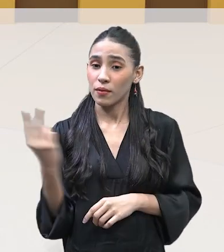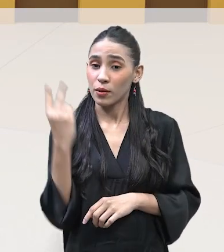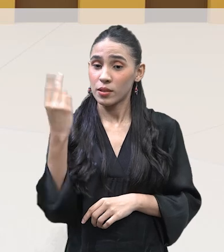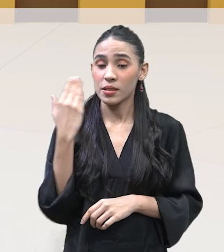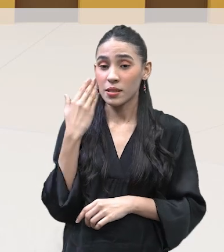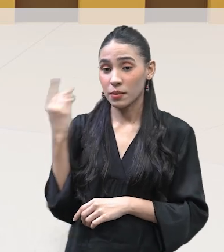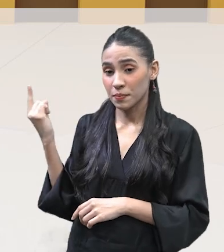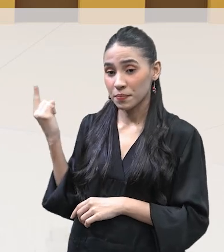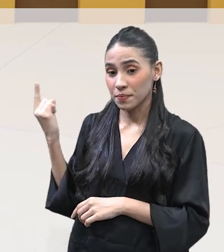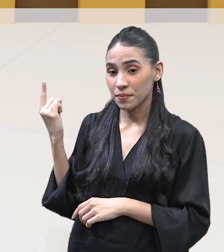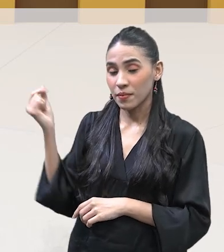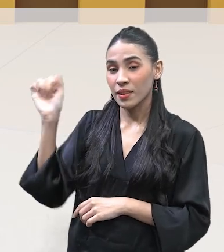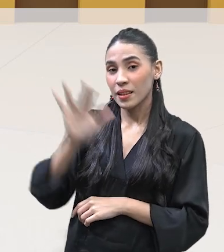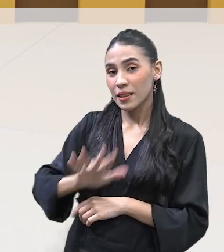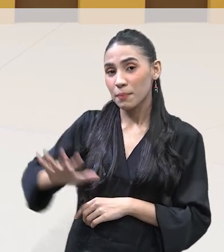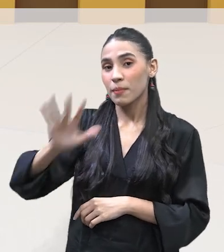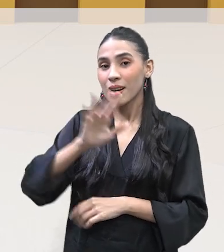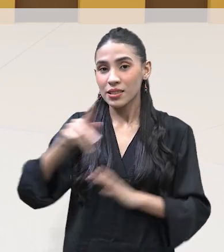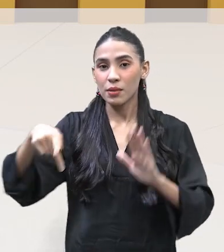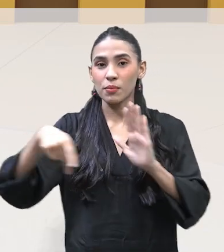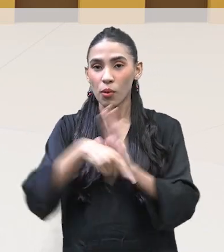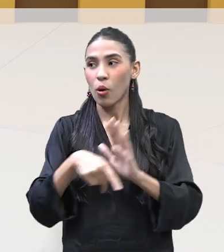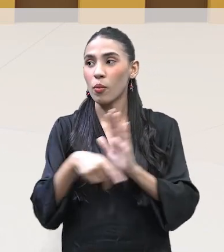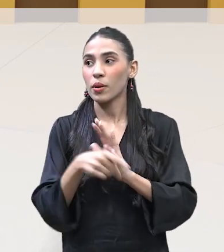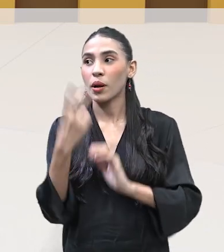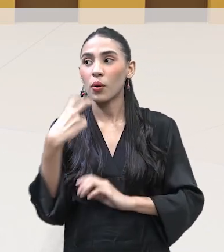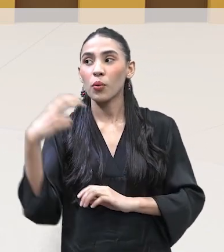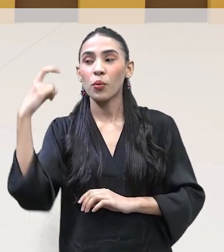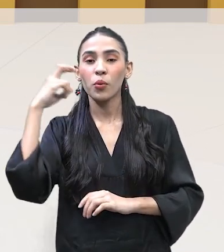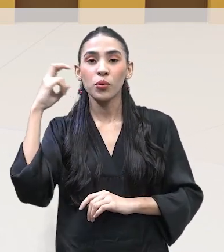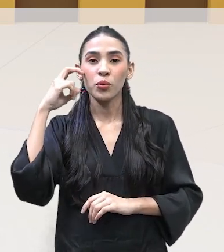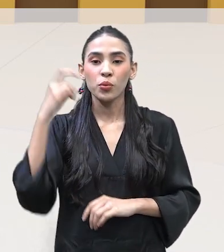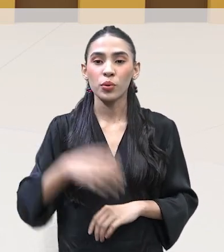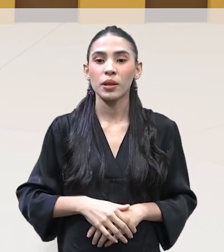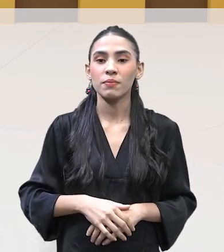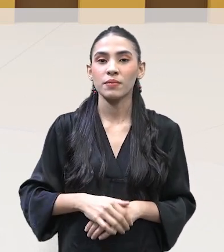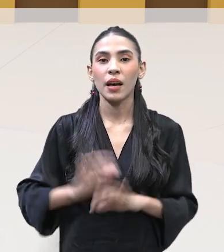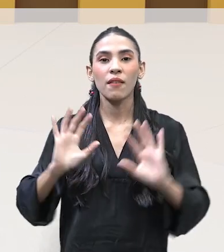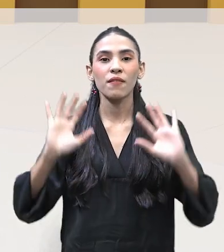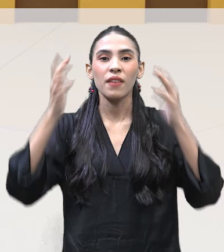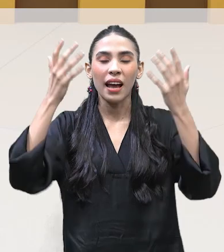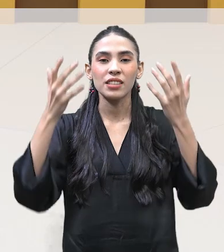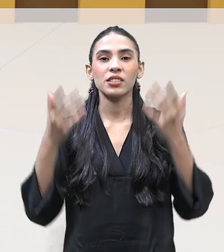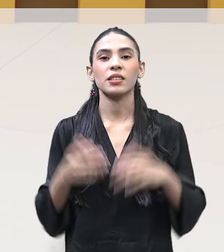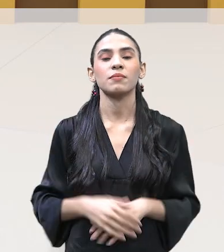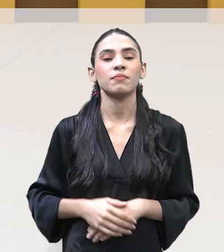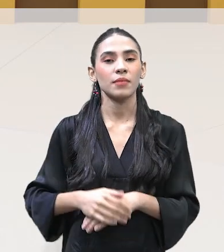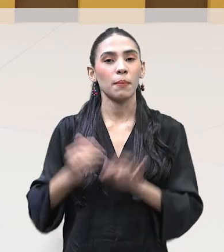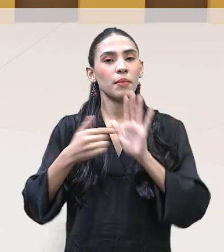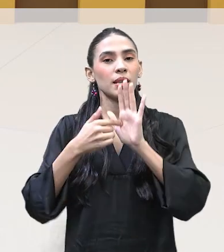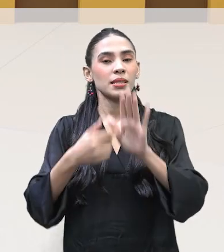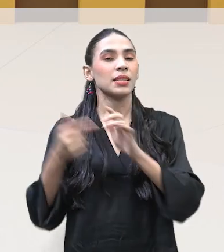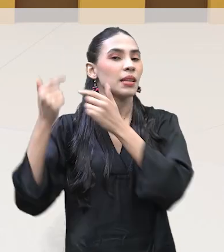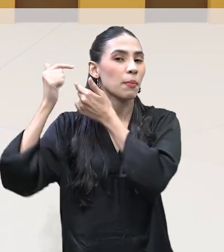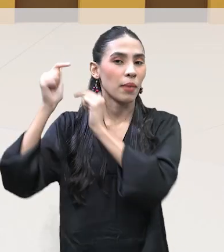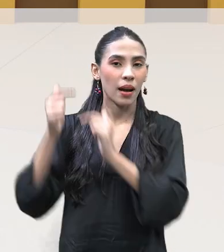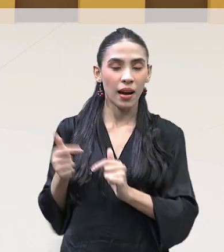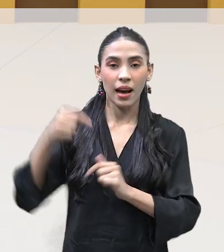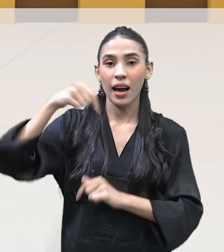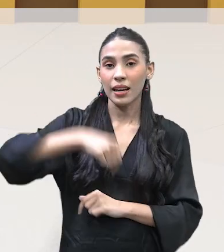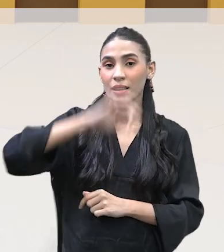temos uma imagem que faz parte dessa cultura dos festejos, né? Que trazem todo esse contexto do nosso